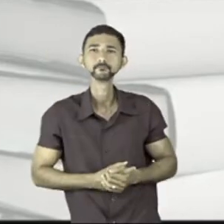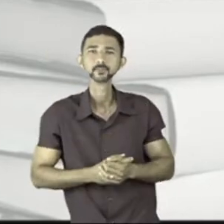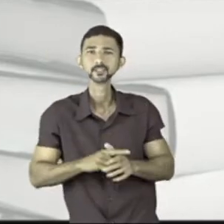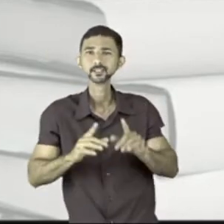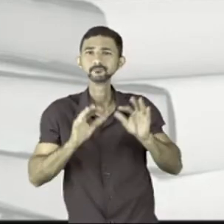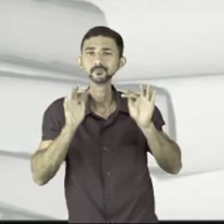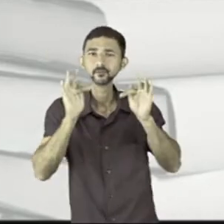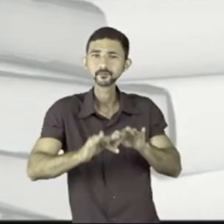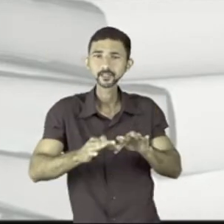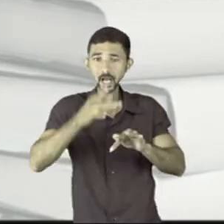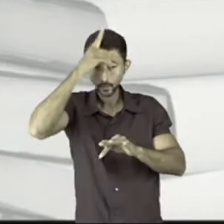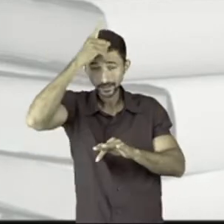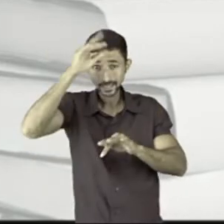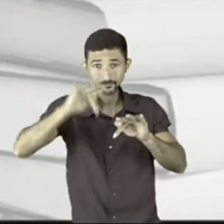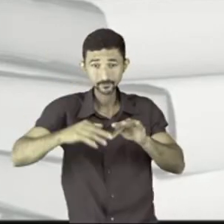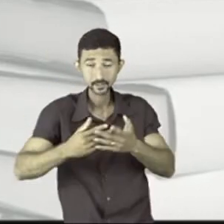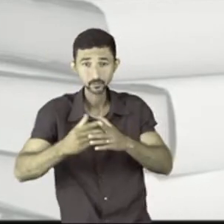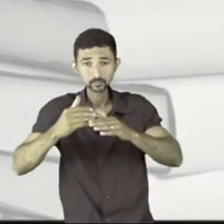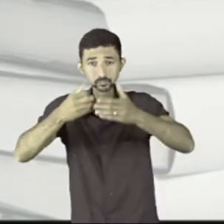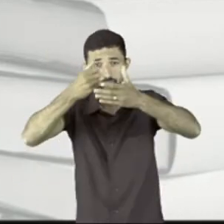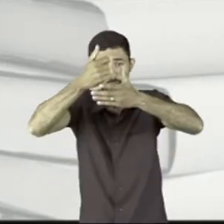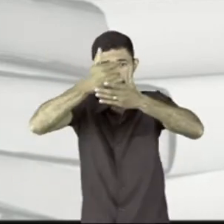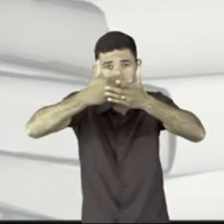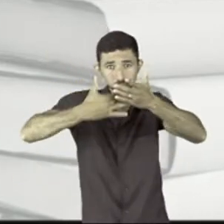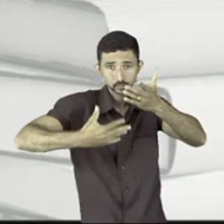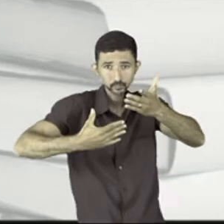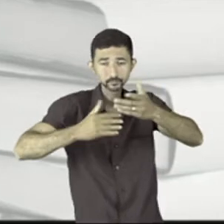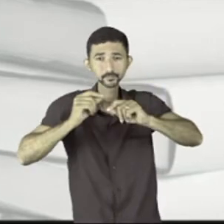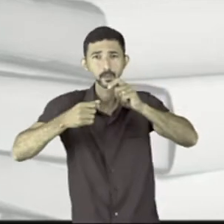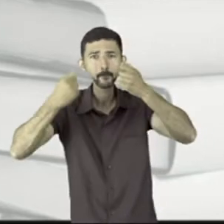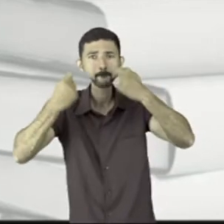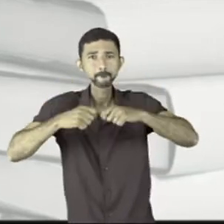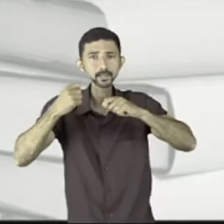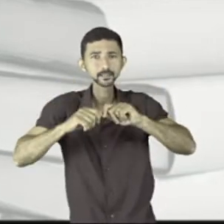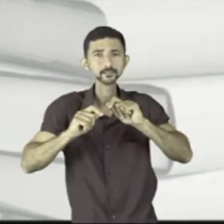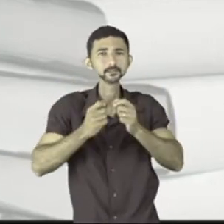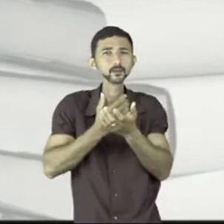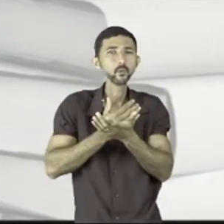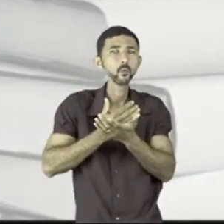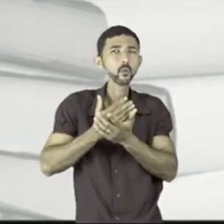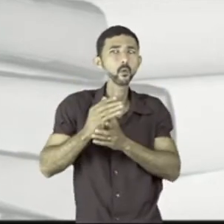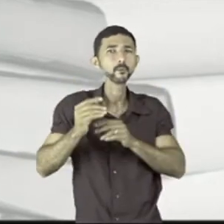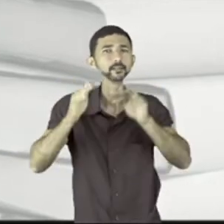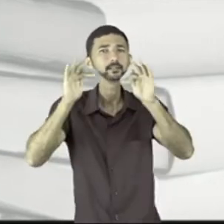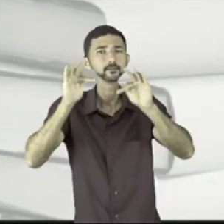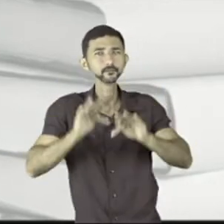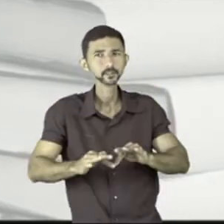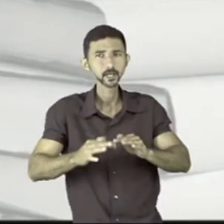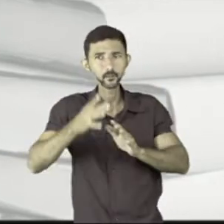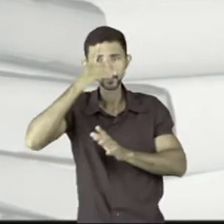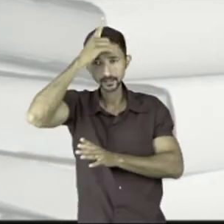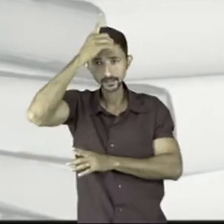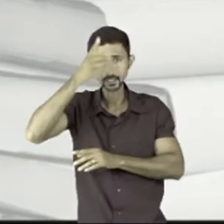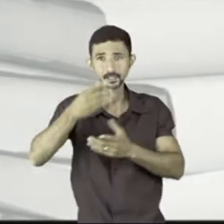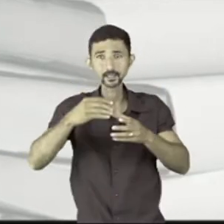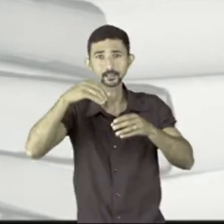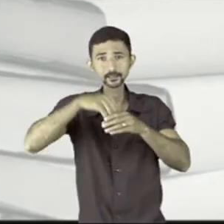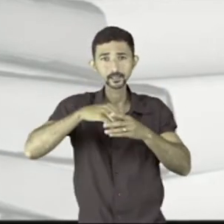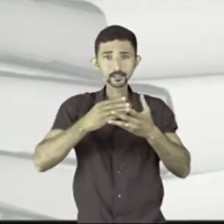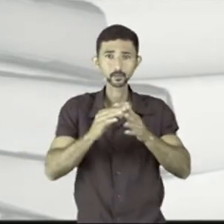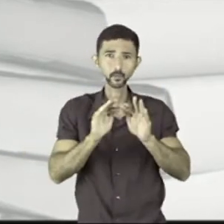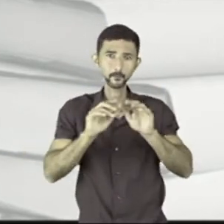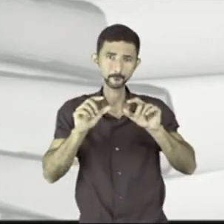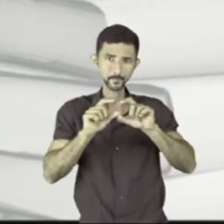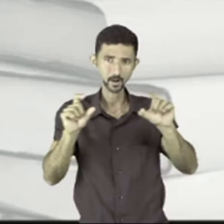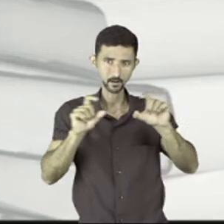uma ideia. Então, se eu estou desenvolvendo, eu preciso começar e terminar uma ideia dentro do